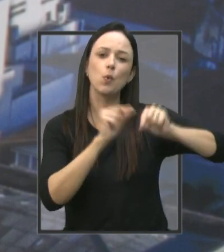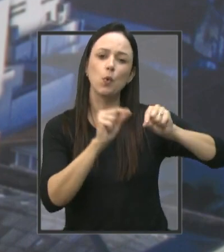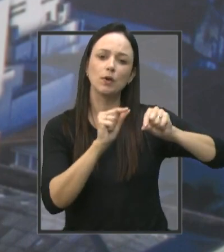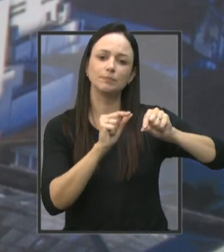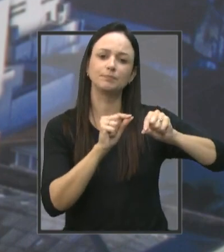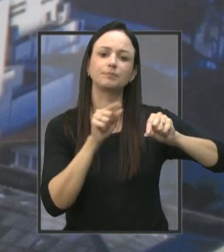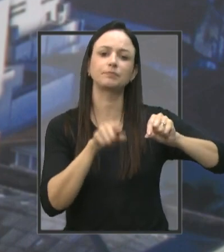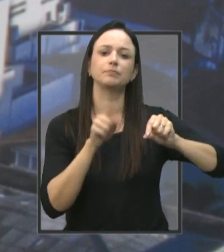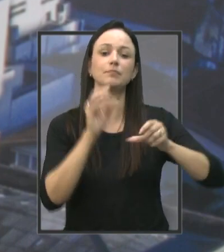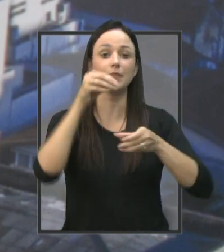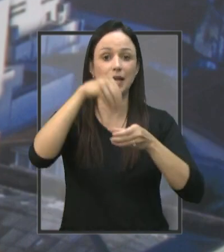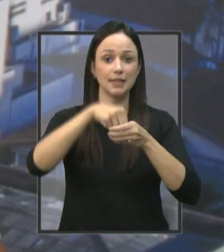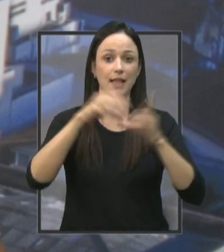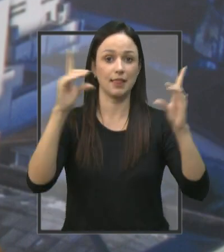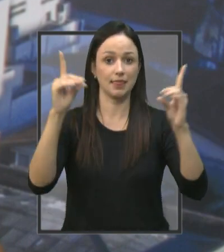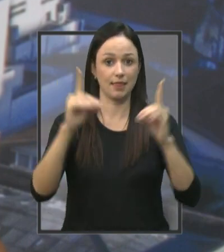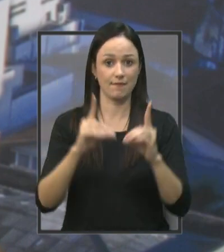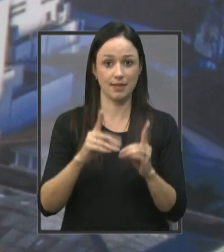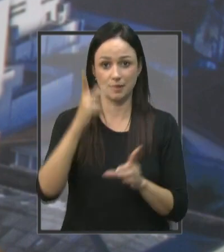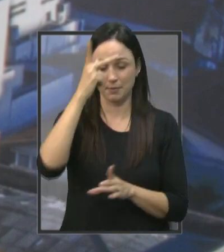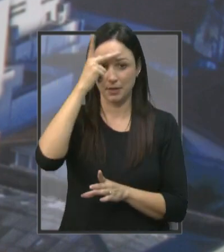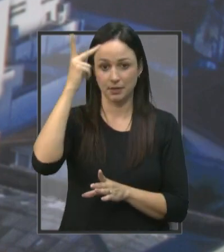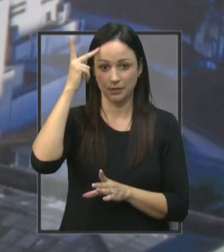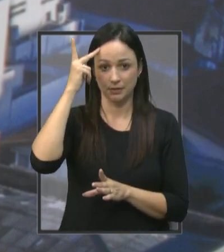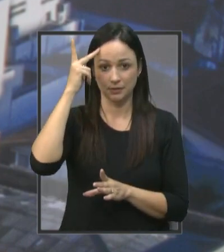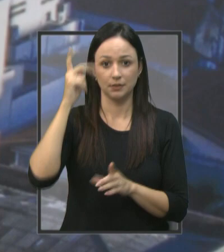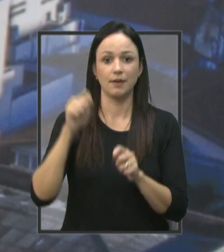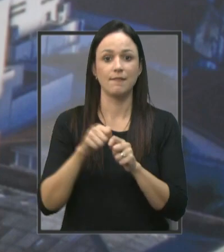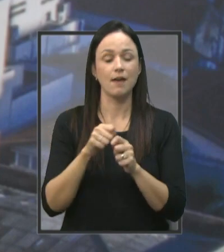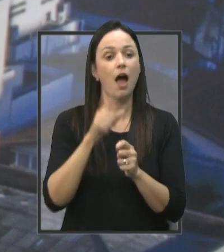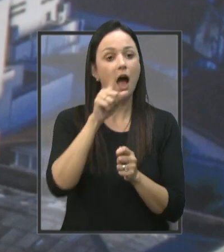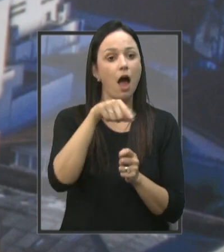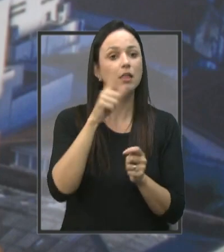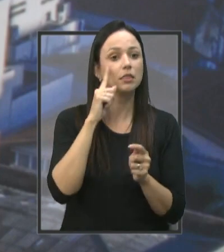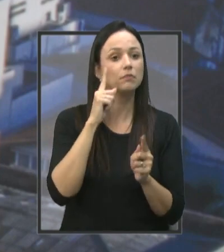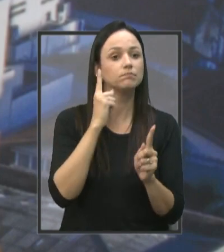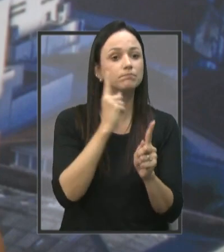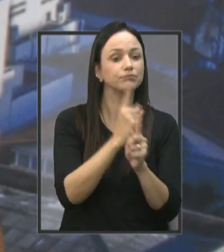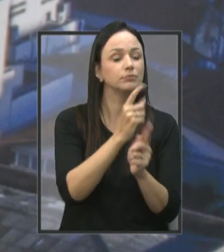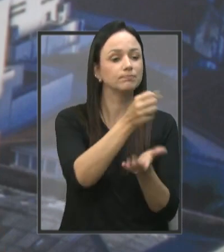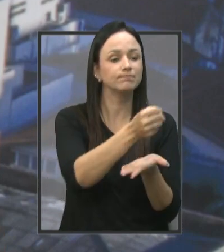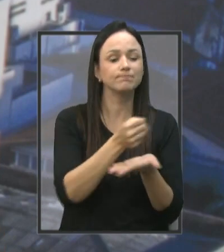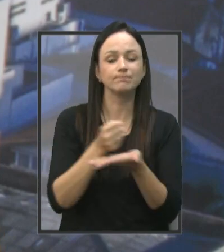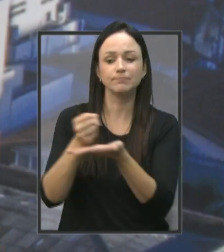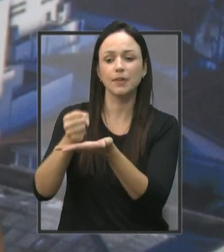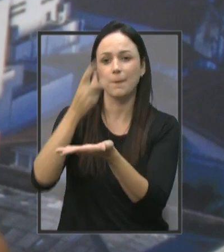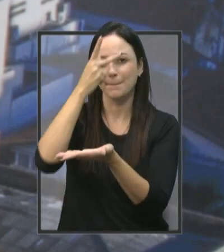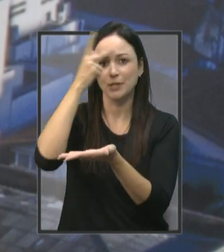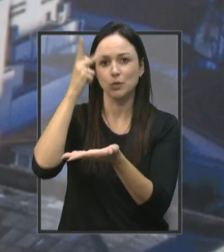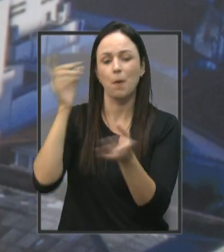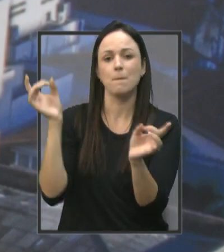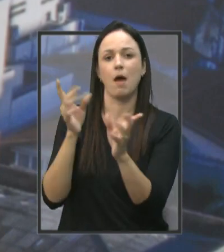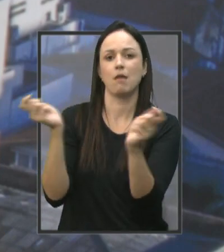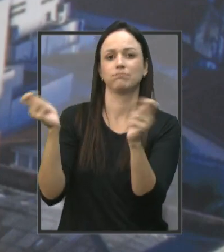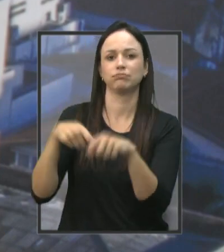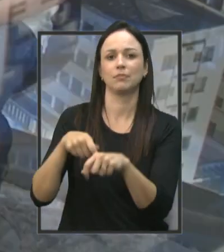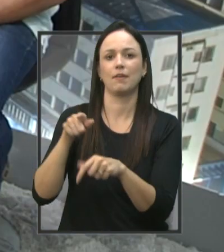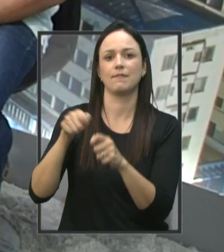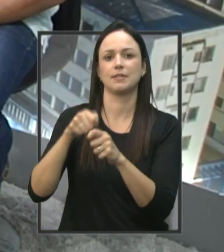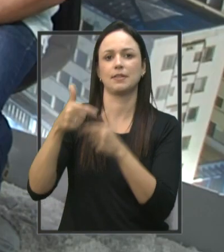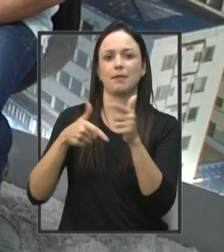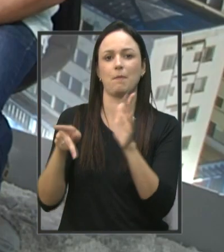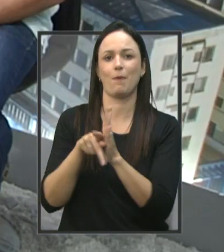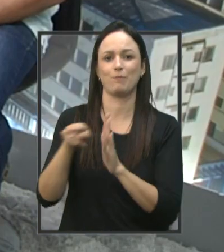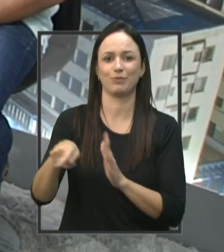Deficiência Da pessoa E aí a gente Faz o encaminhamento Para a empresa Da pessoa Já capacitada Para fazer Aquele trabalho